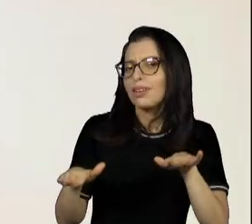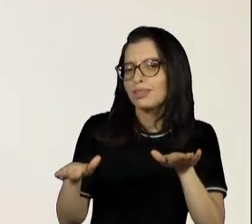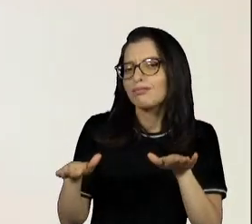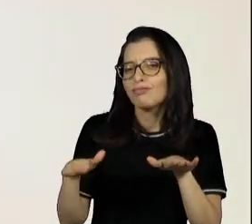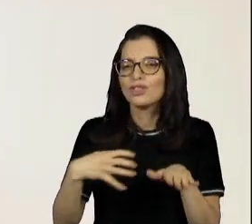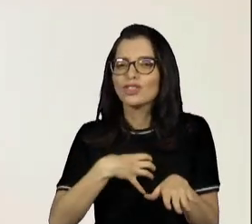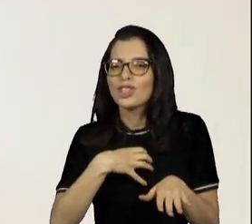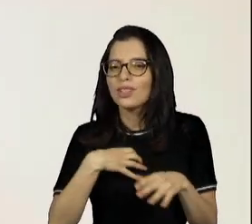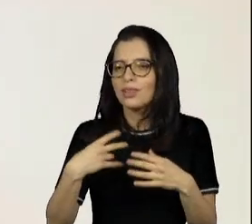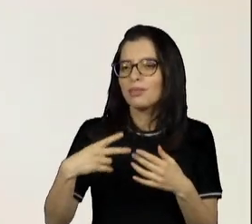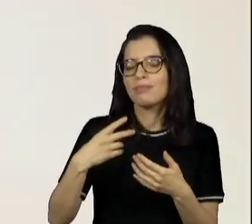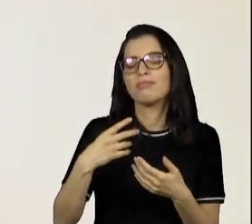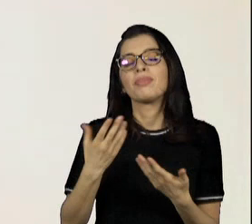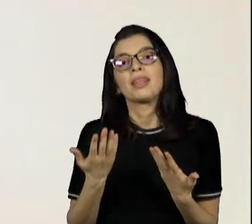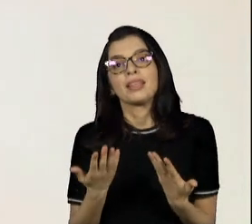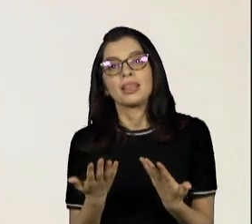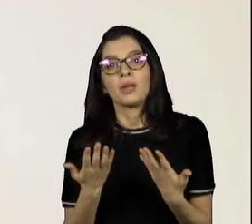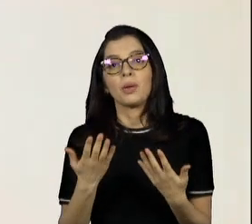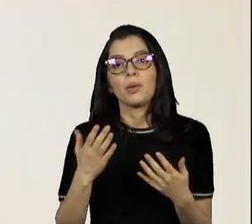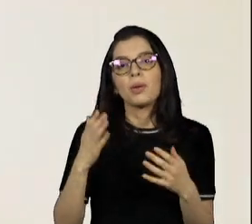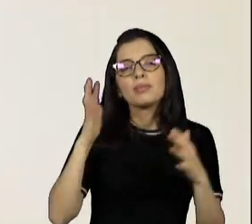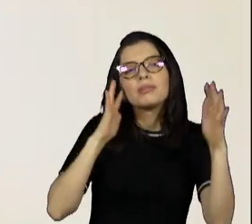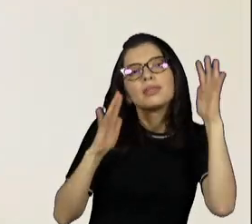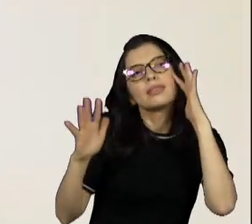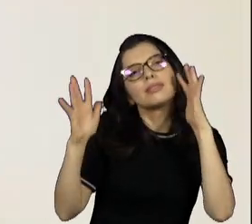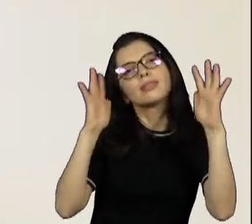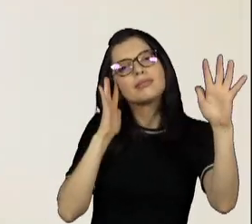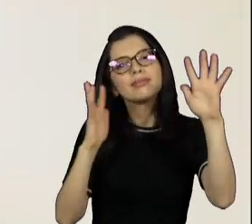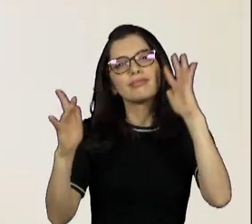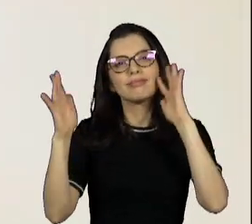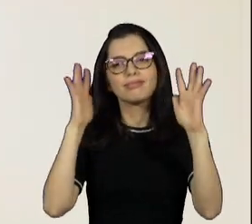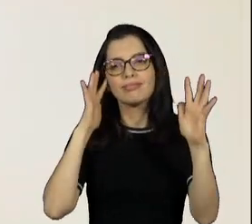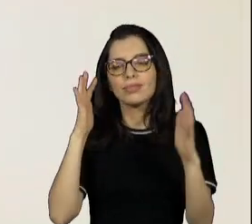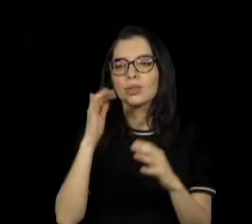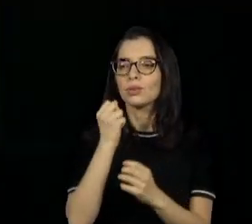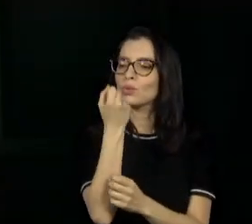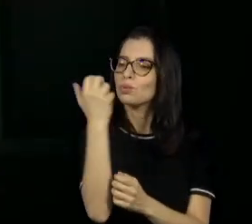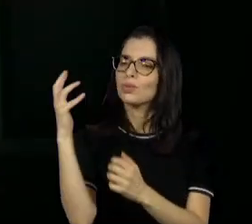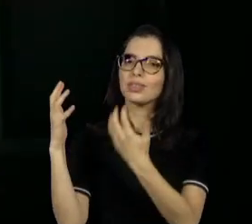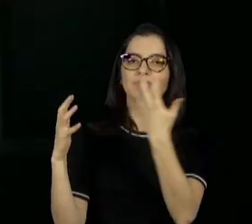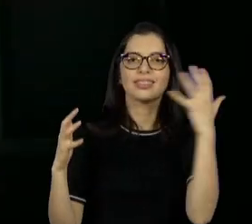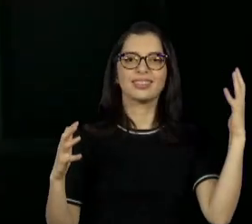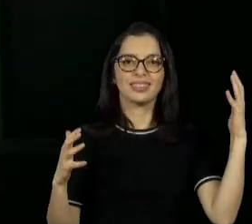sempre usando muita imaginação quando eu estava com a natureza perto de mim.